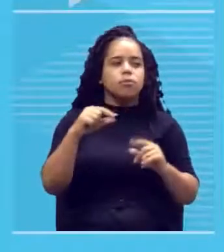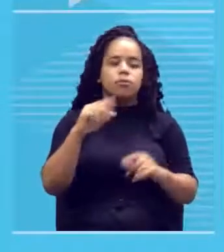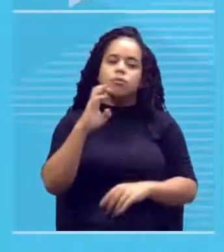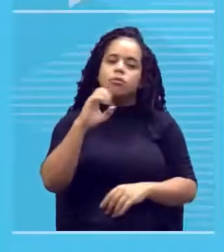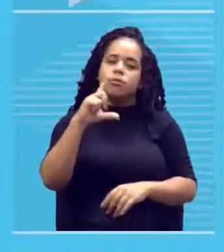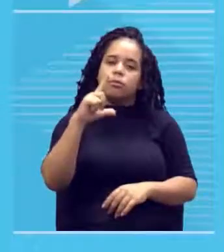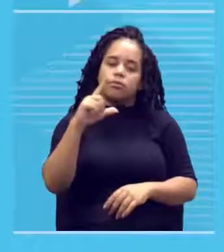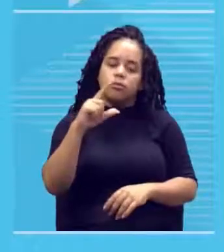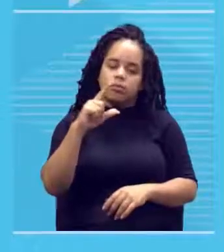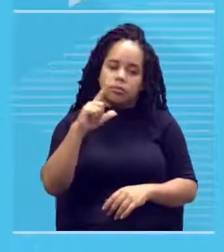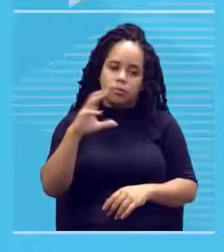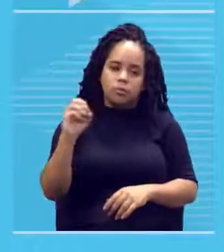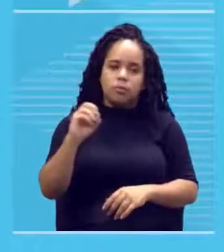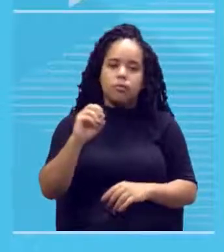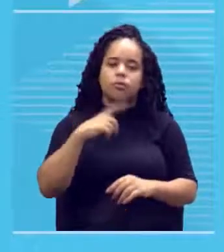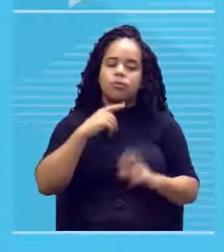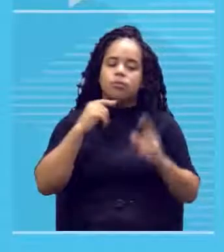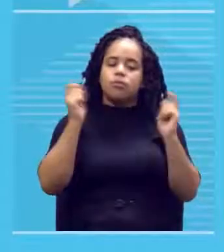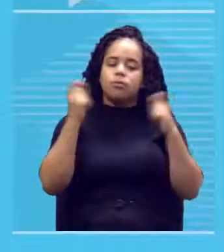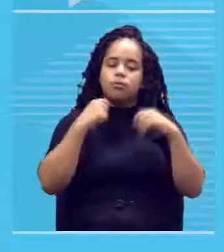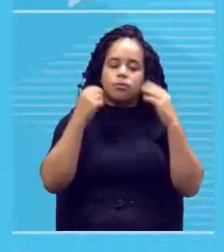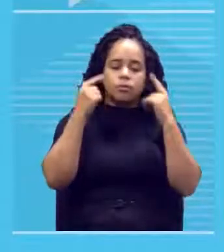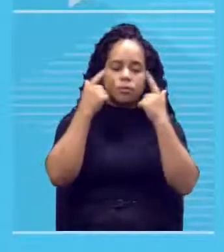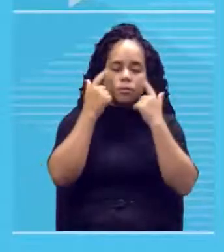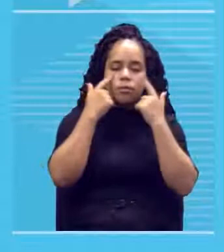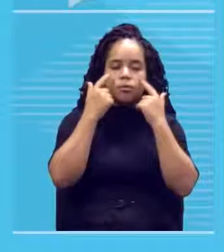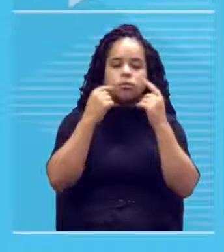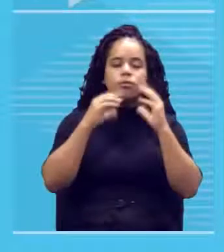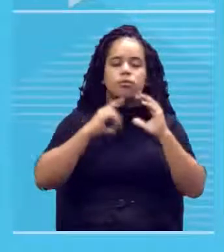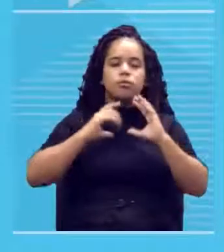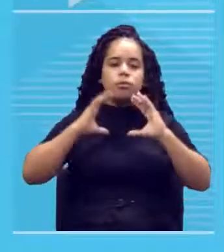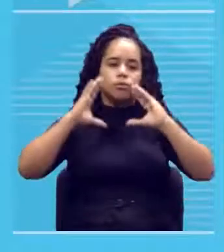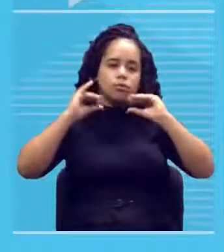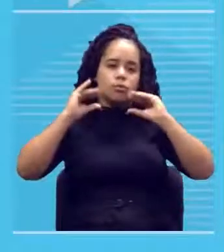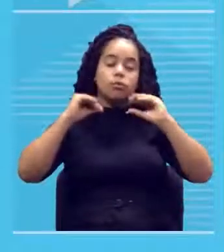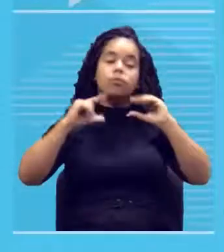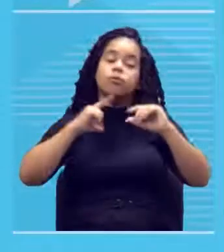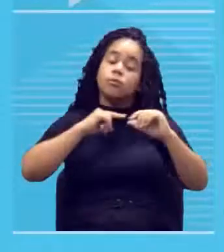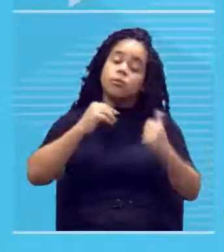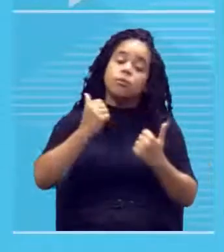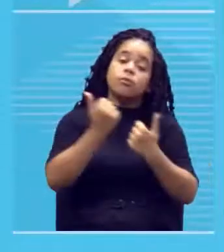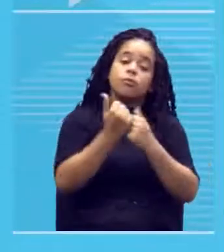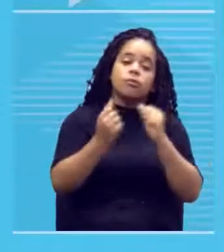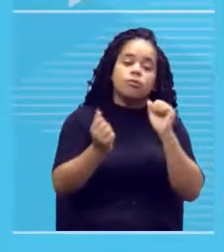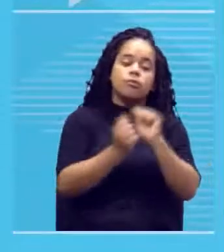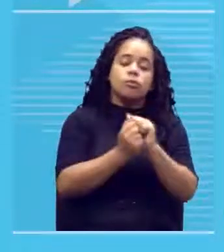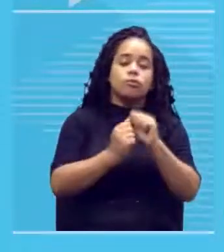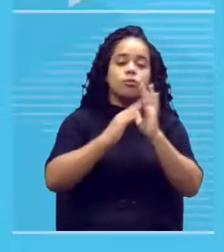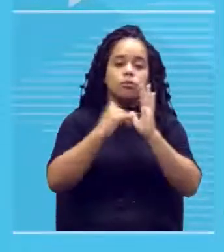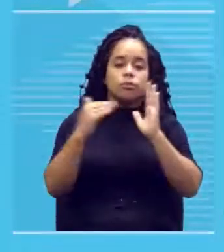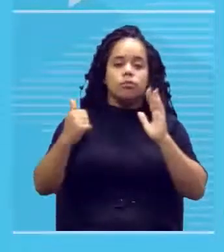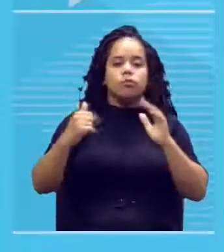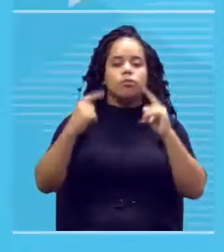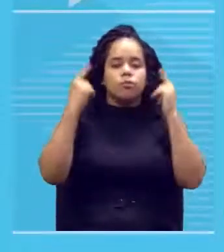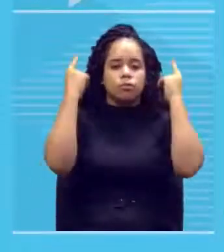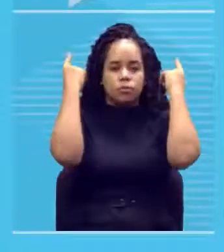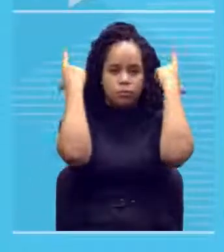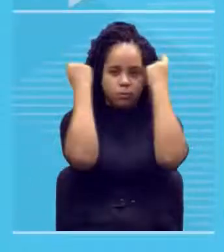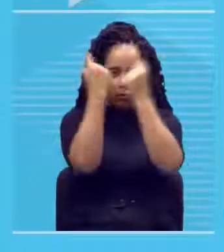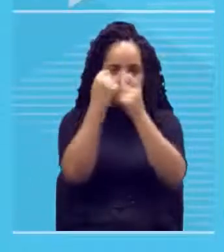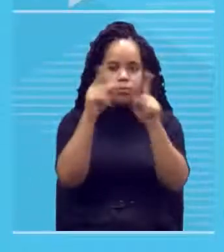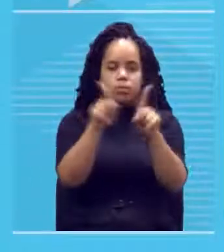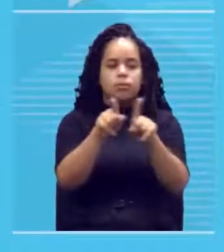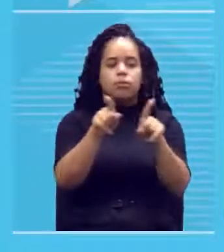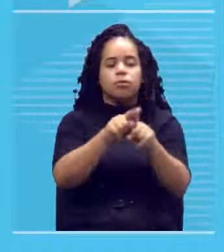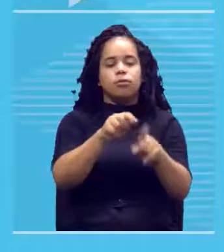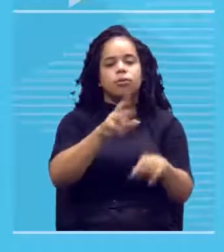agradável aos olhos a nível estético, está apoiado na estética clássica grega e romana. Até hoje, a nossa